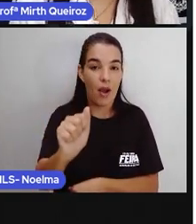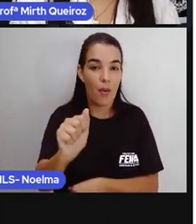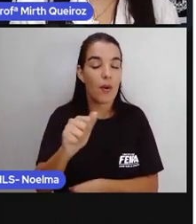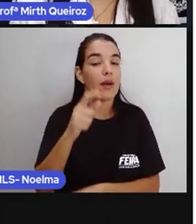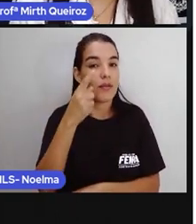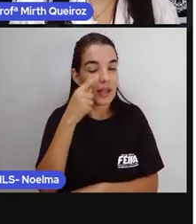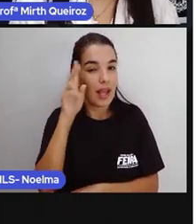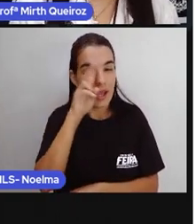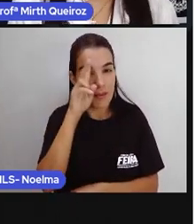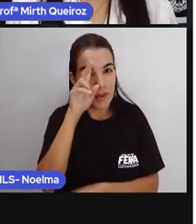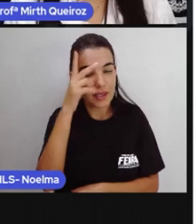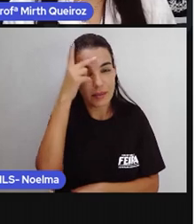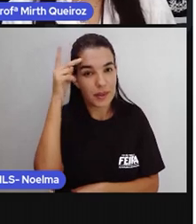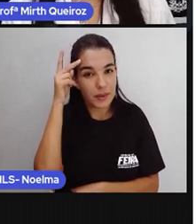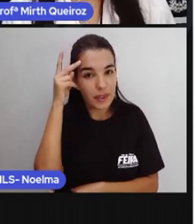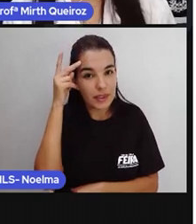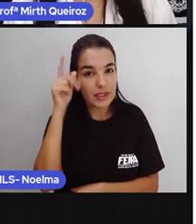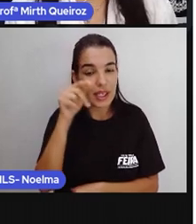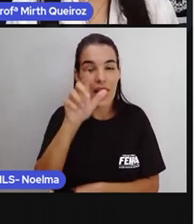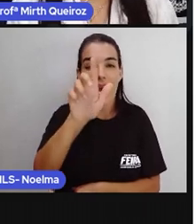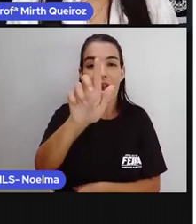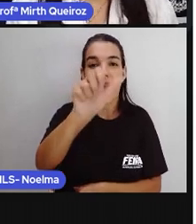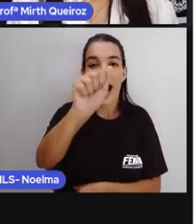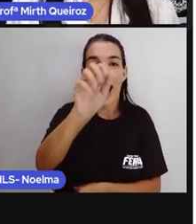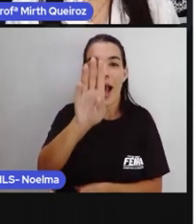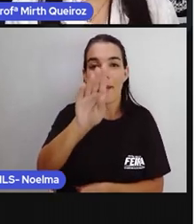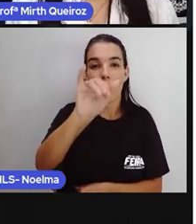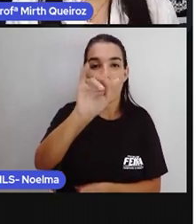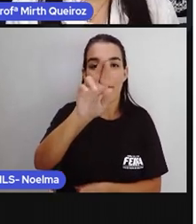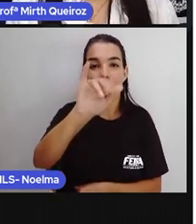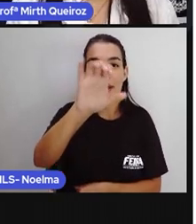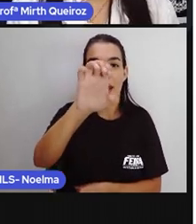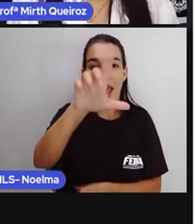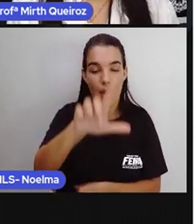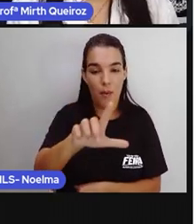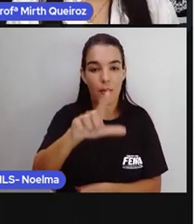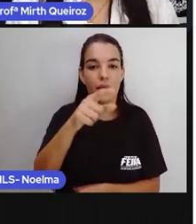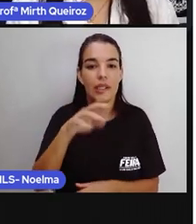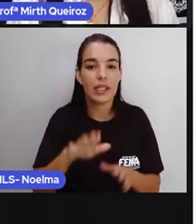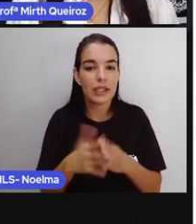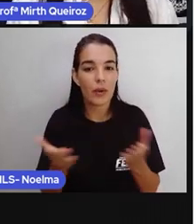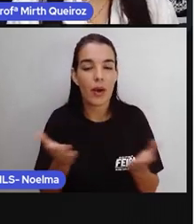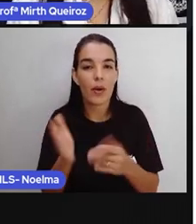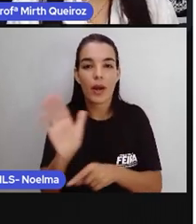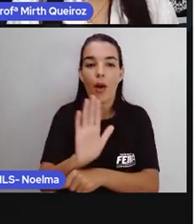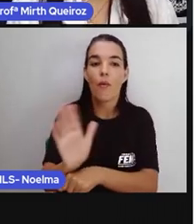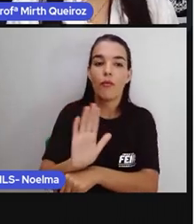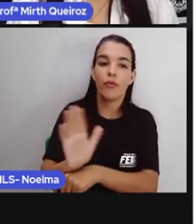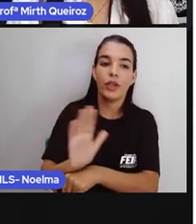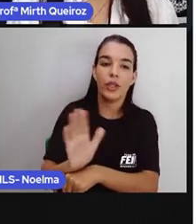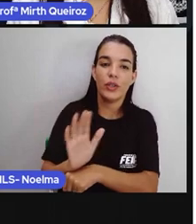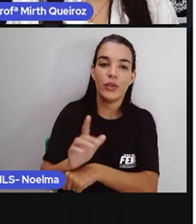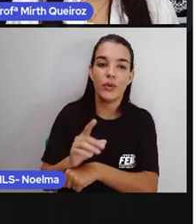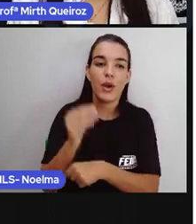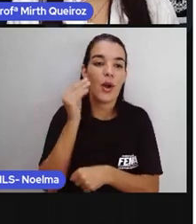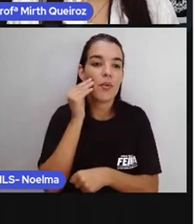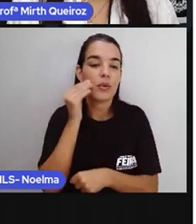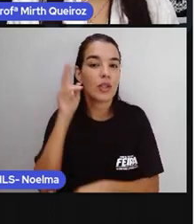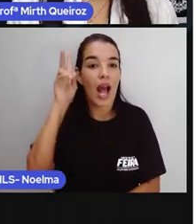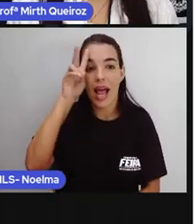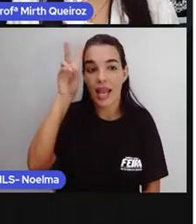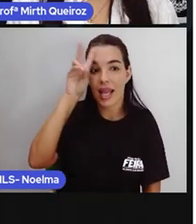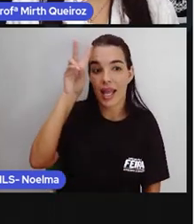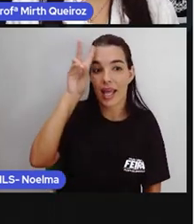estava falando sobre os aventureiros? Lembra-se dele? Pois é. Nós vamos agora assistir ao vídeo, né? A lenda do